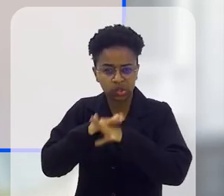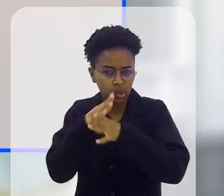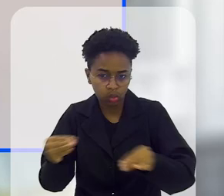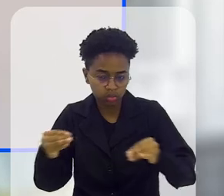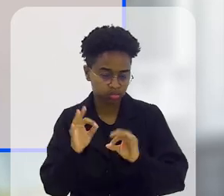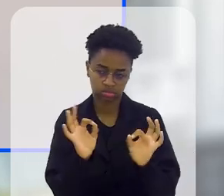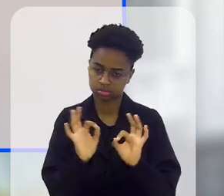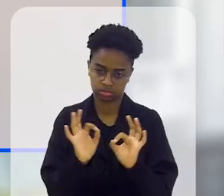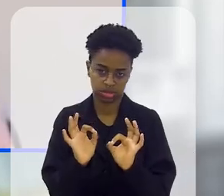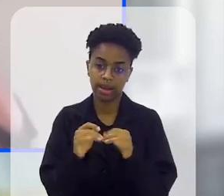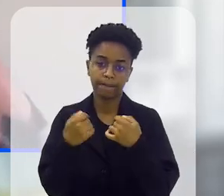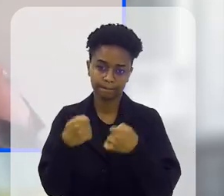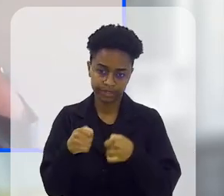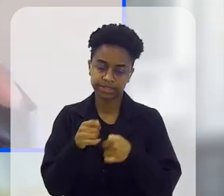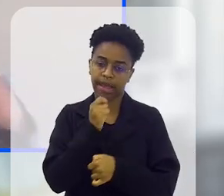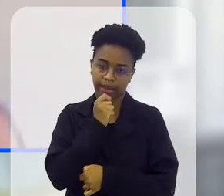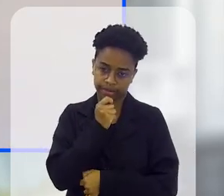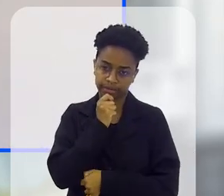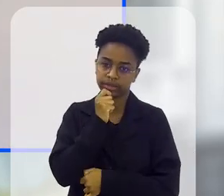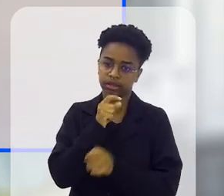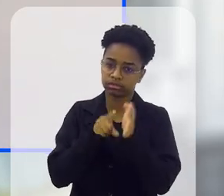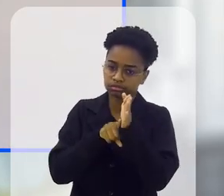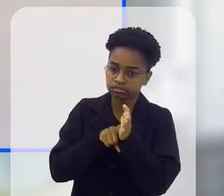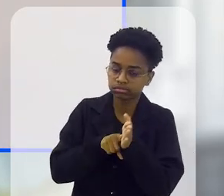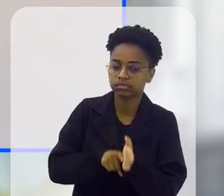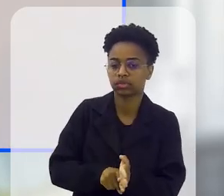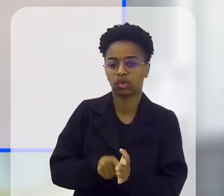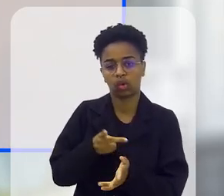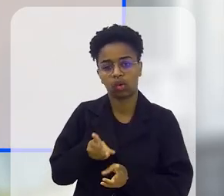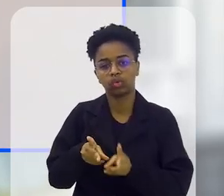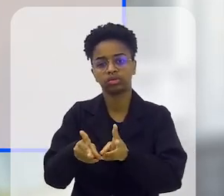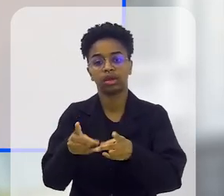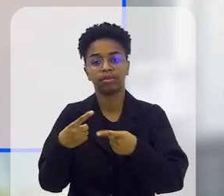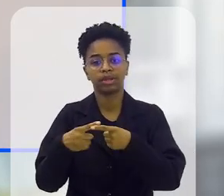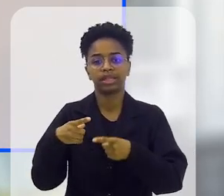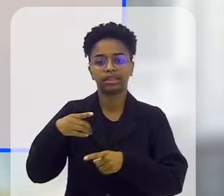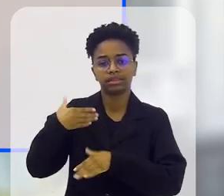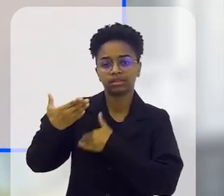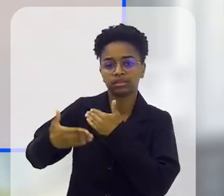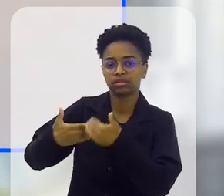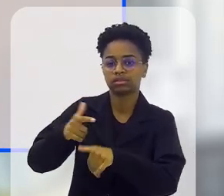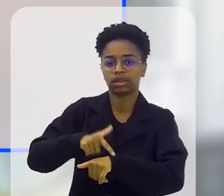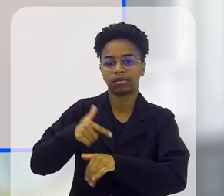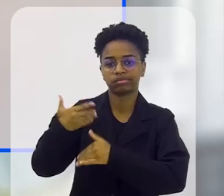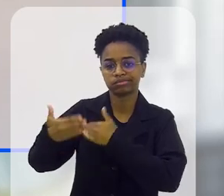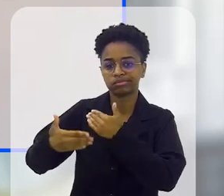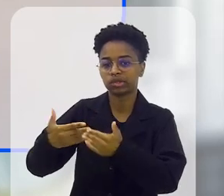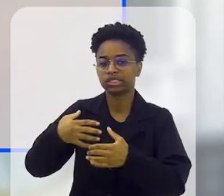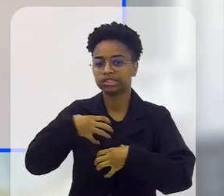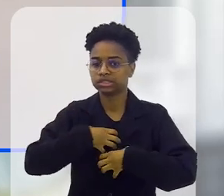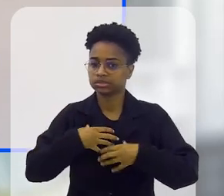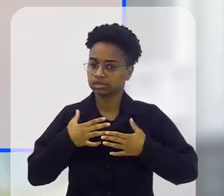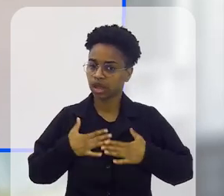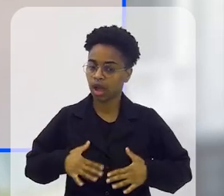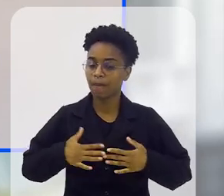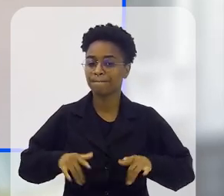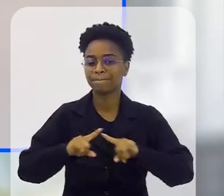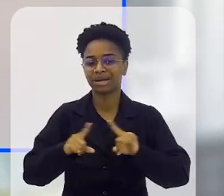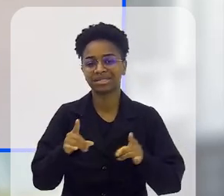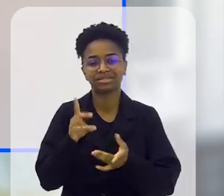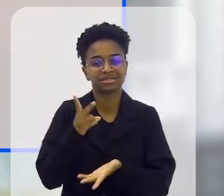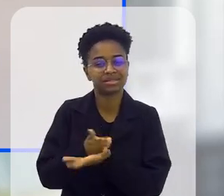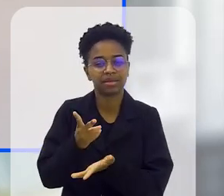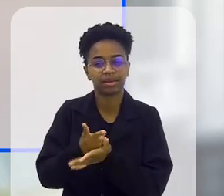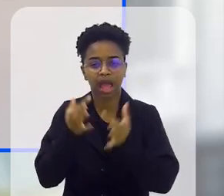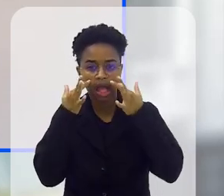curada quando ela termina o tratamento, ela precisa ainda dessa vigilância, quanto mais o tempo vai passando, mais tranquilo a gente vai ficando, mas